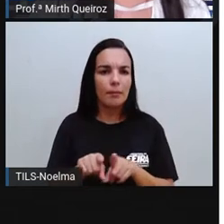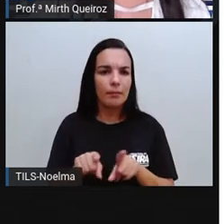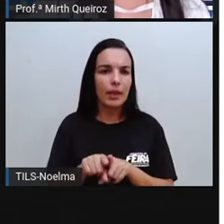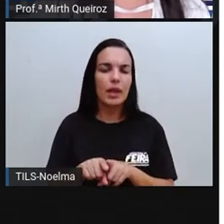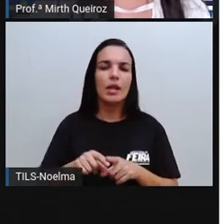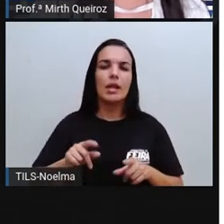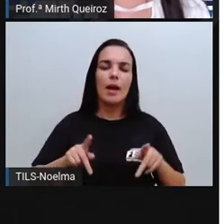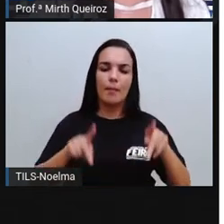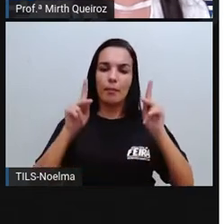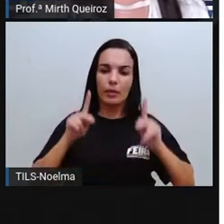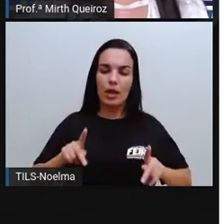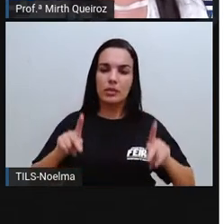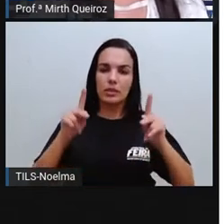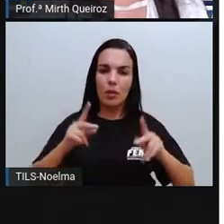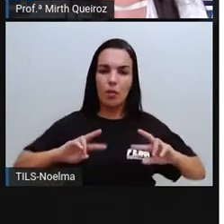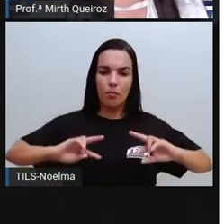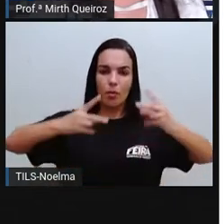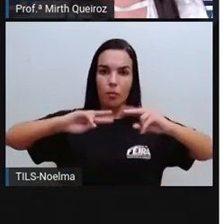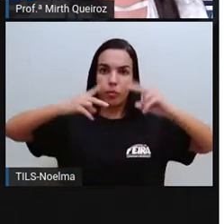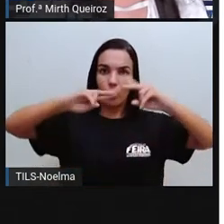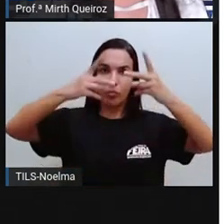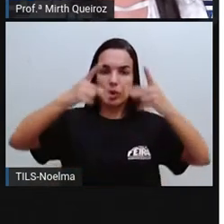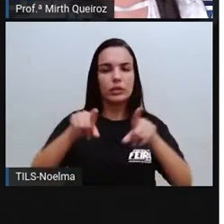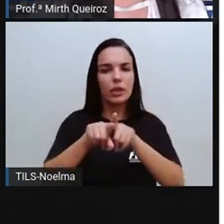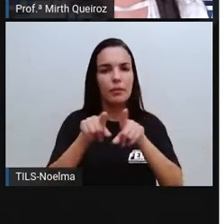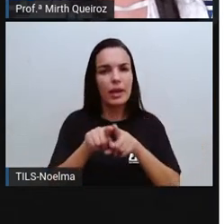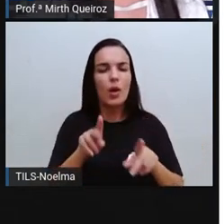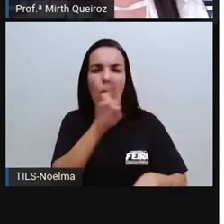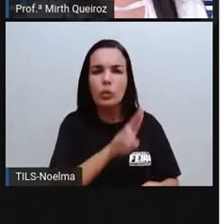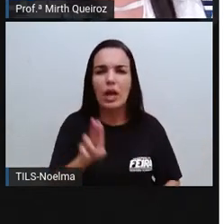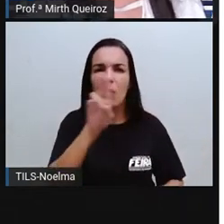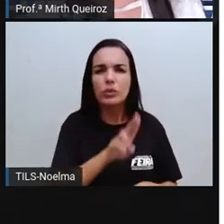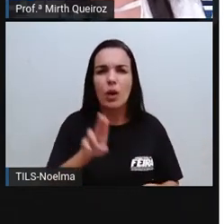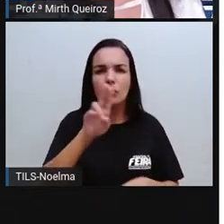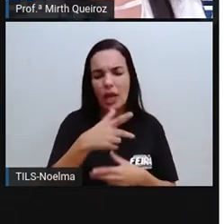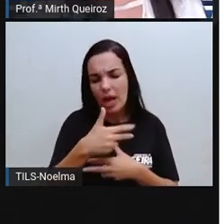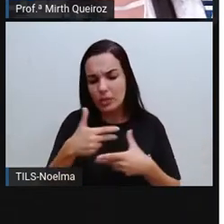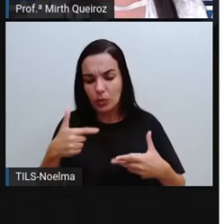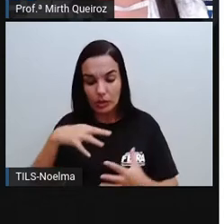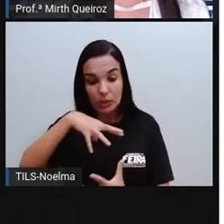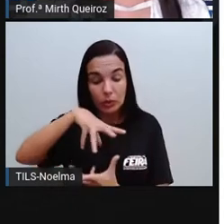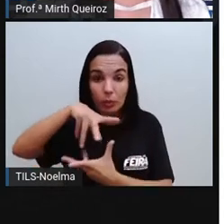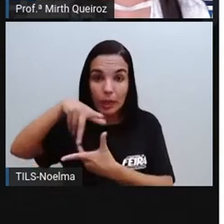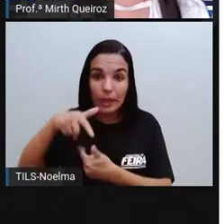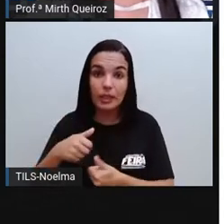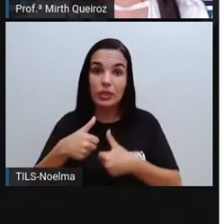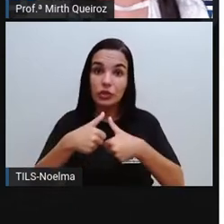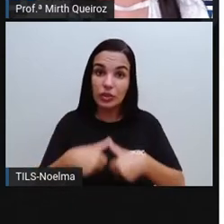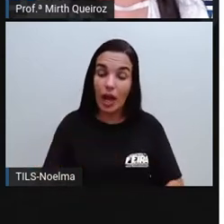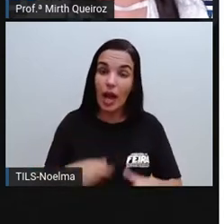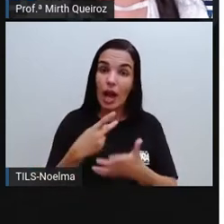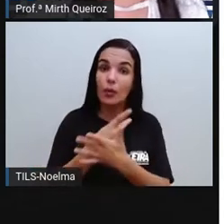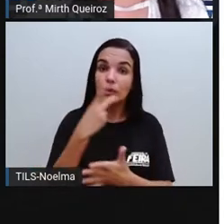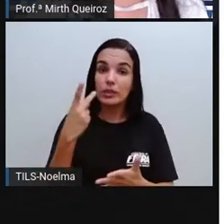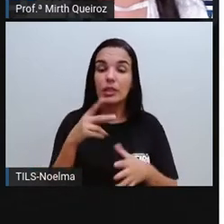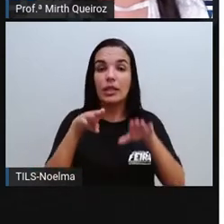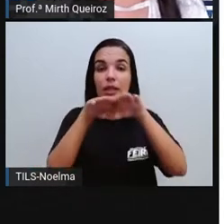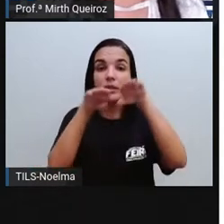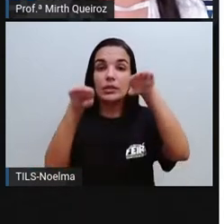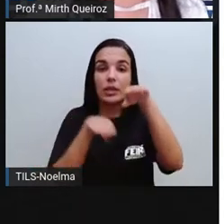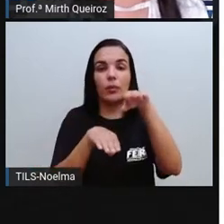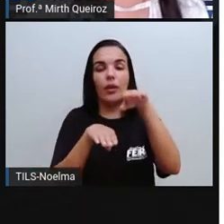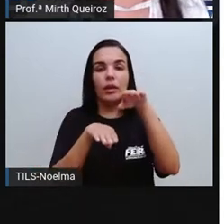crescido, né? Porém, o consumo em relação aos recursos do planeta está acontecendo de forma desigual,